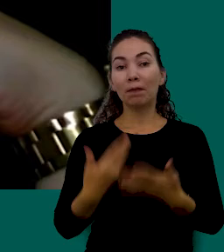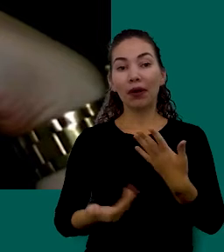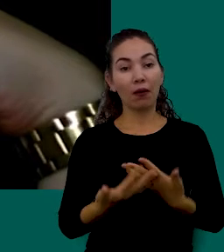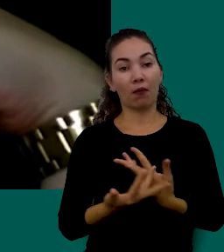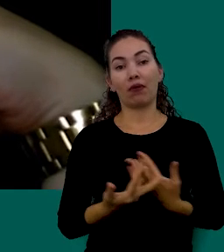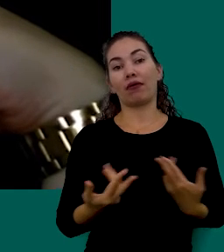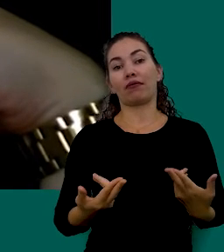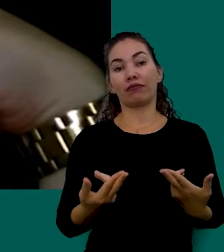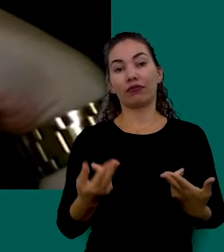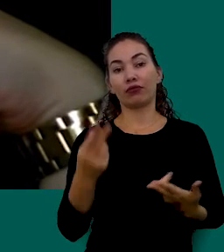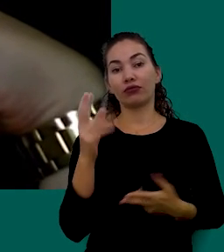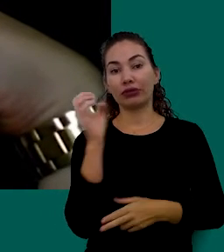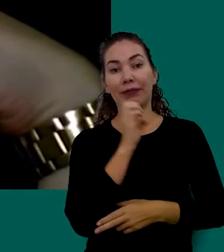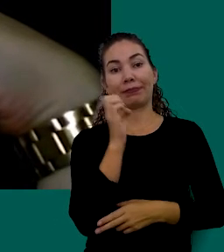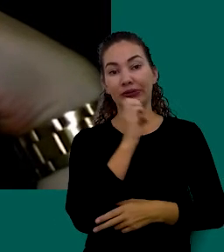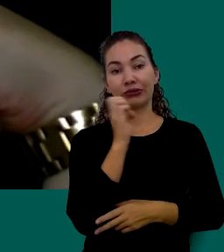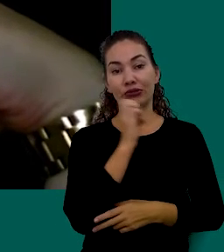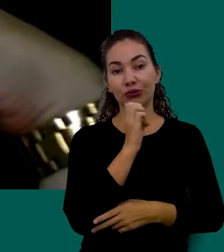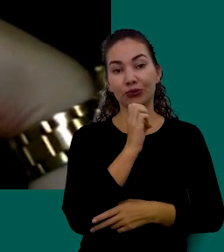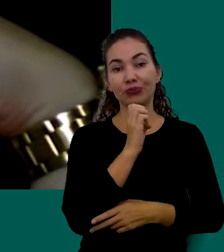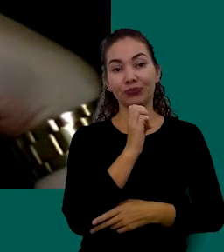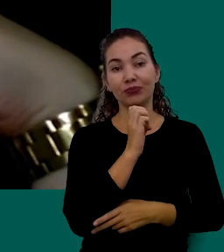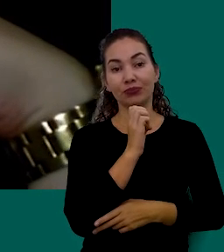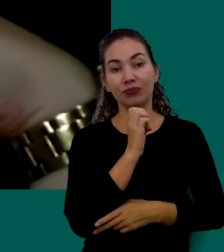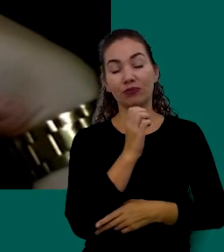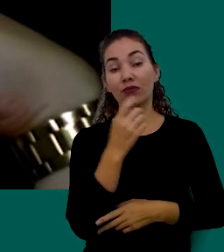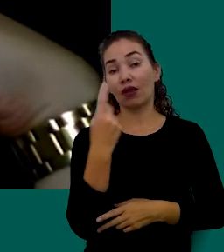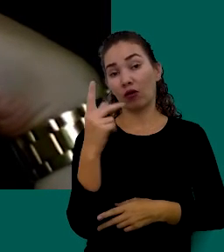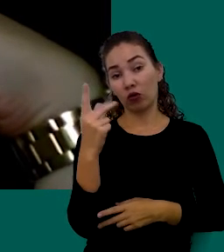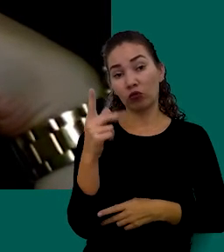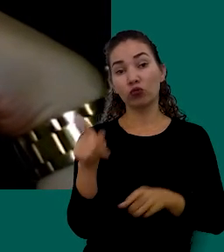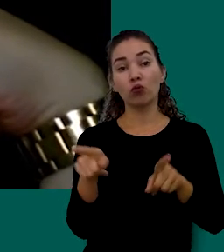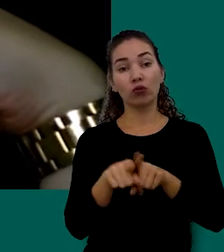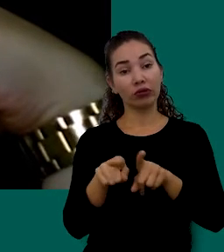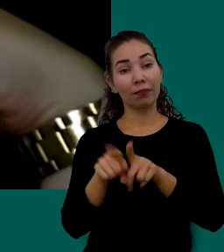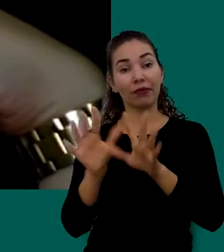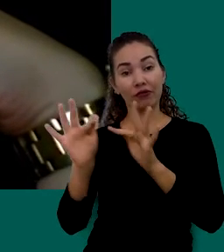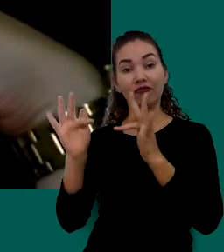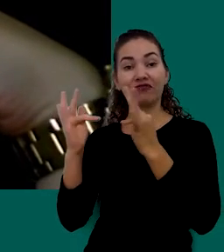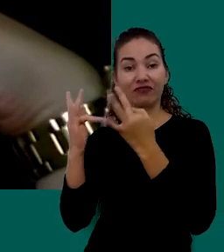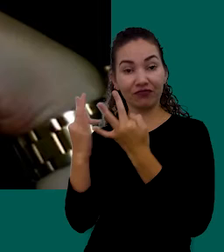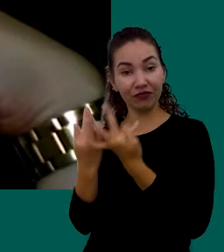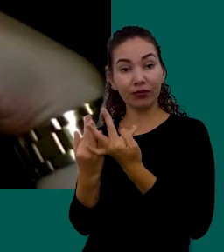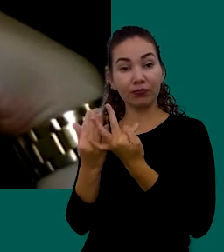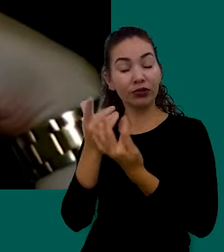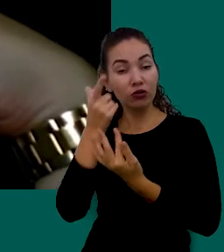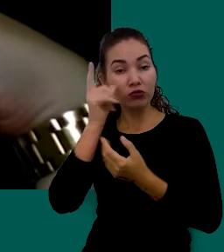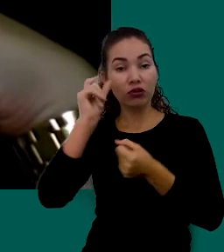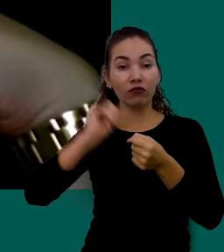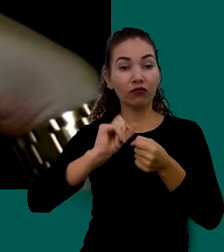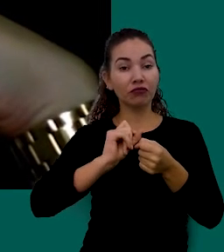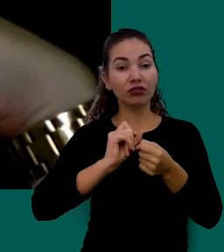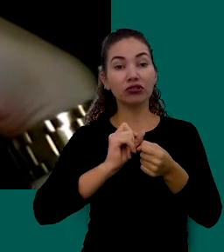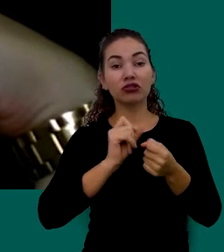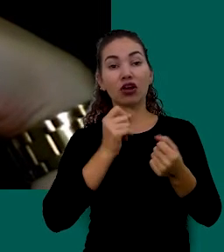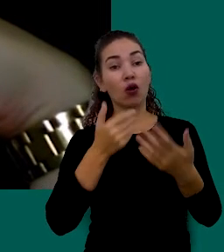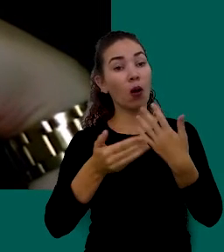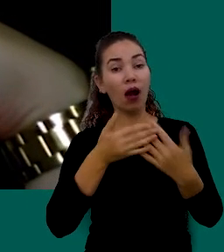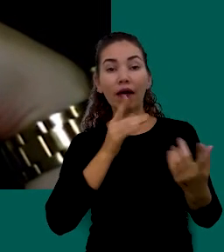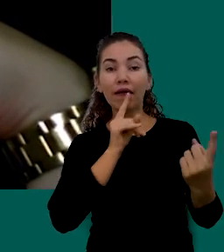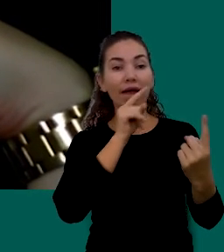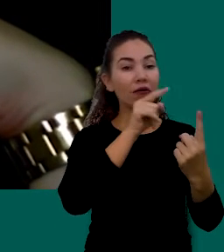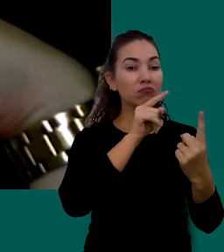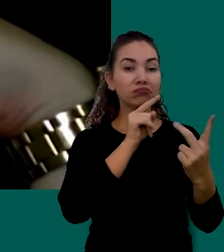E Com Isso Tanto Você Quanto A Sua Família Poderão Realizar Qualquer Objetivo